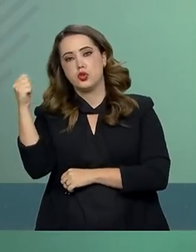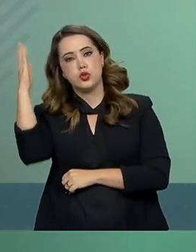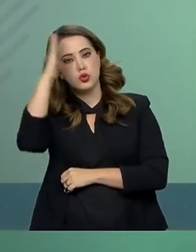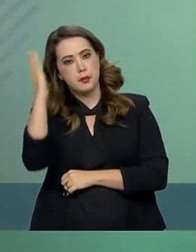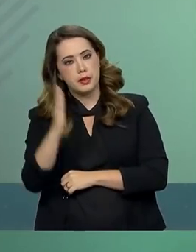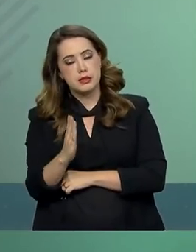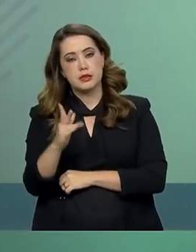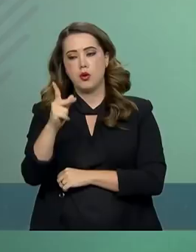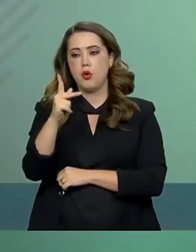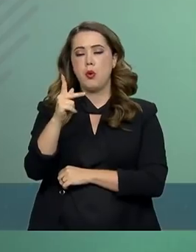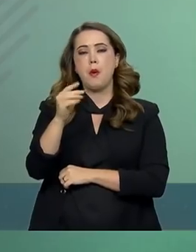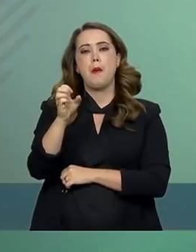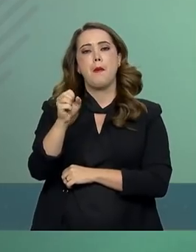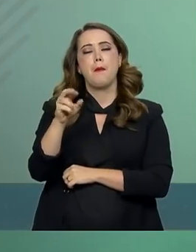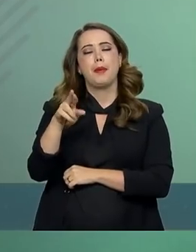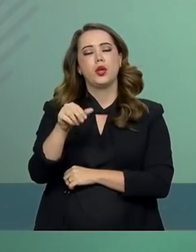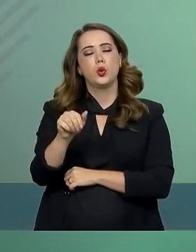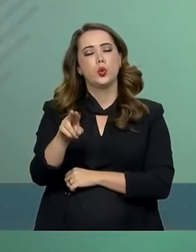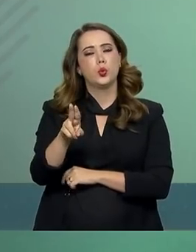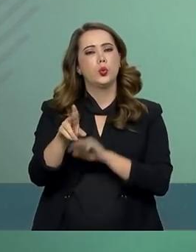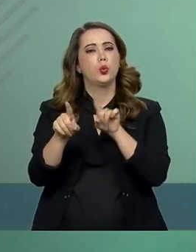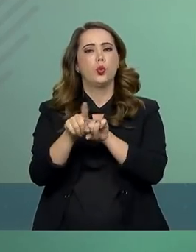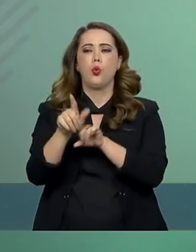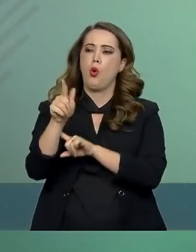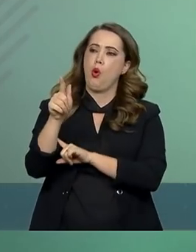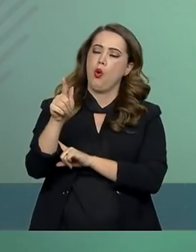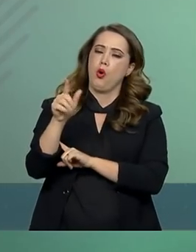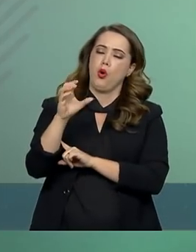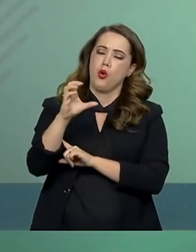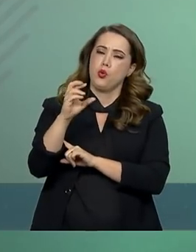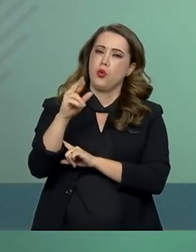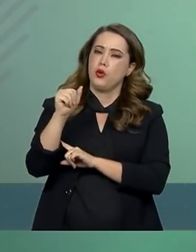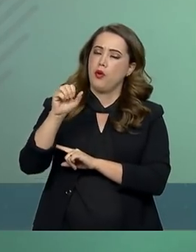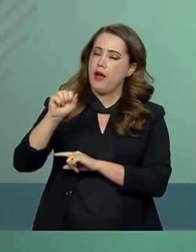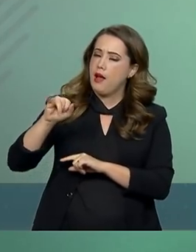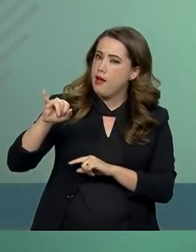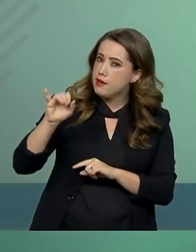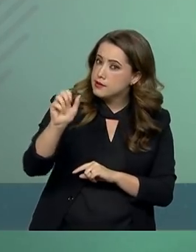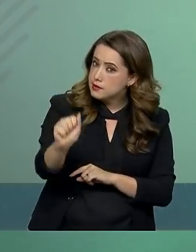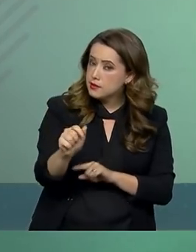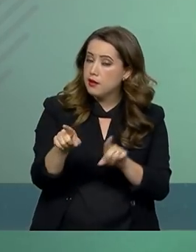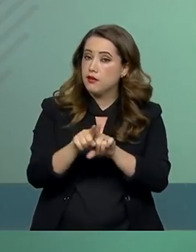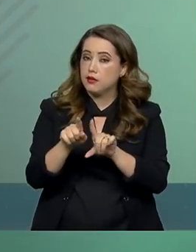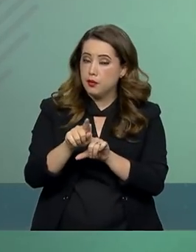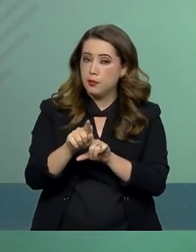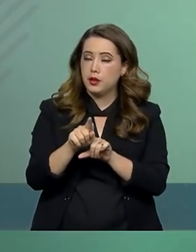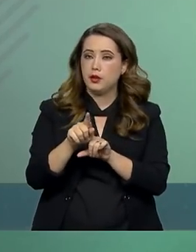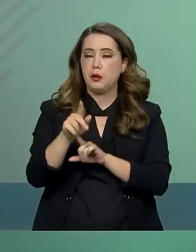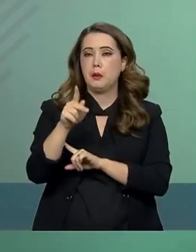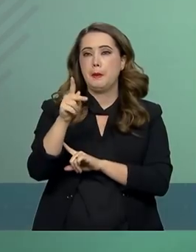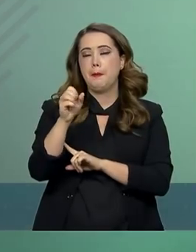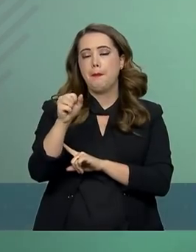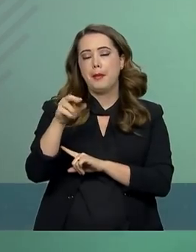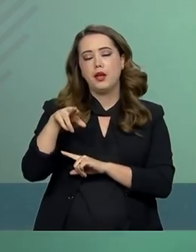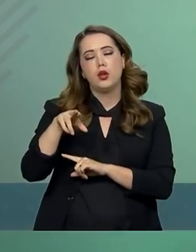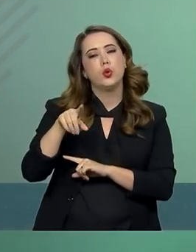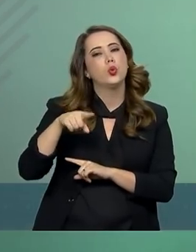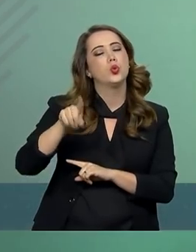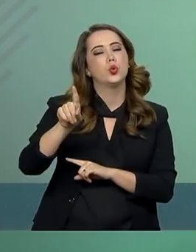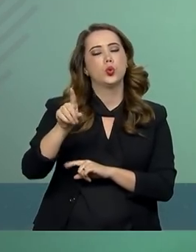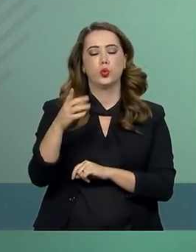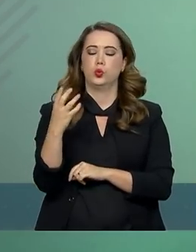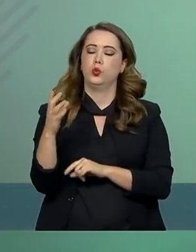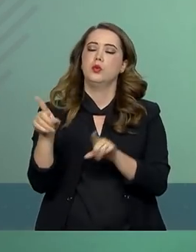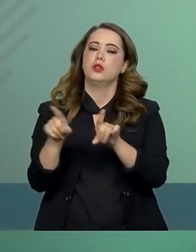Peru, Croácia, Romênia e Bulgária, o Brasil é o país mais